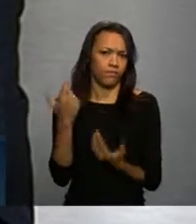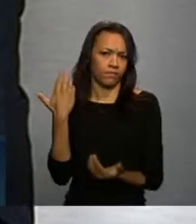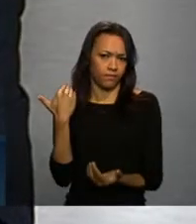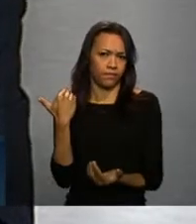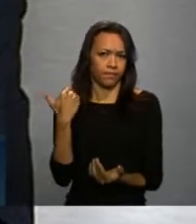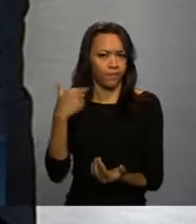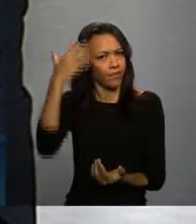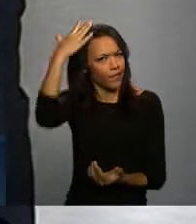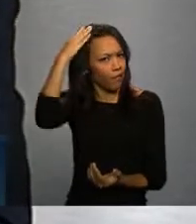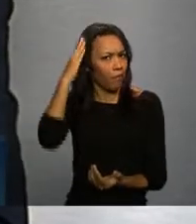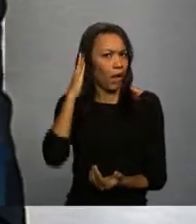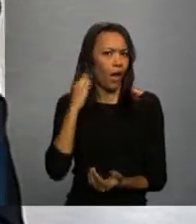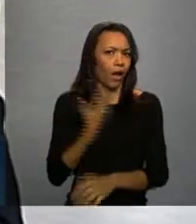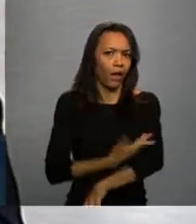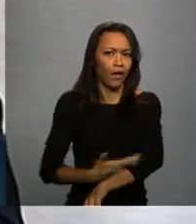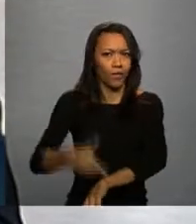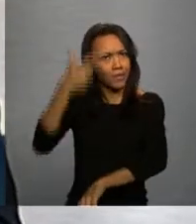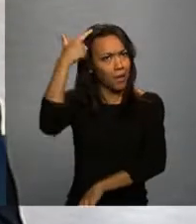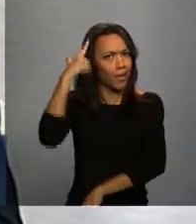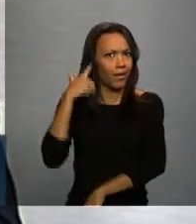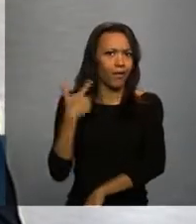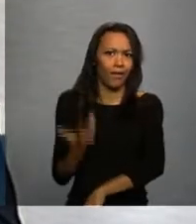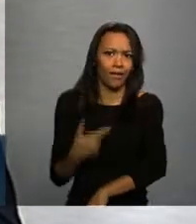envelheceu, os cabelos ficaram brancos,